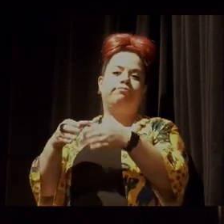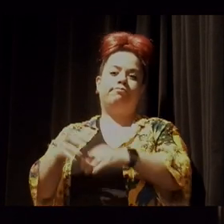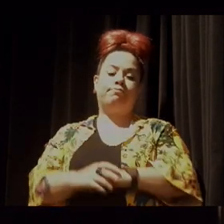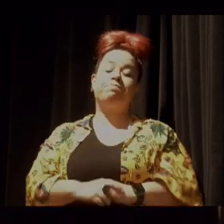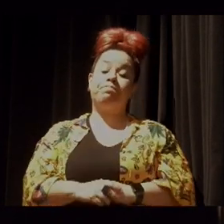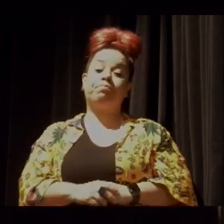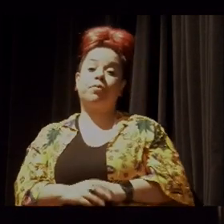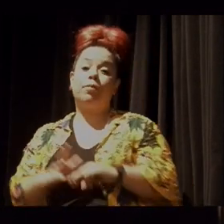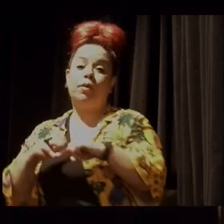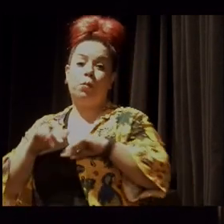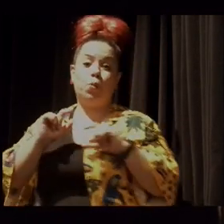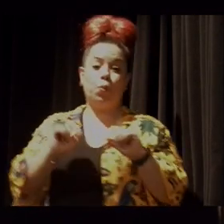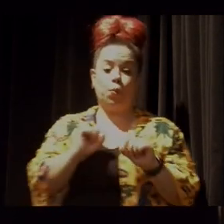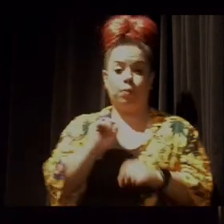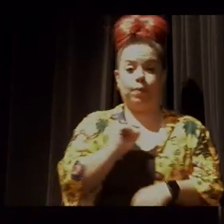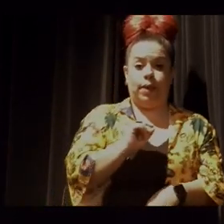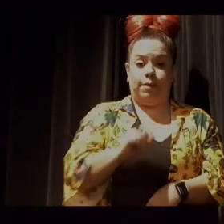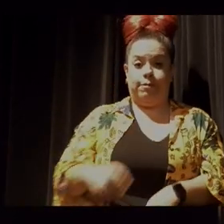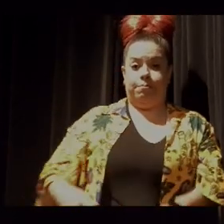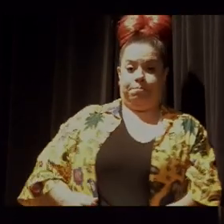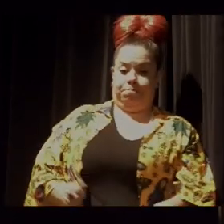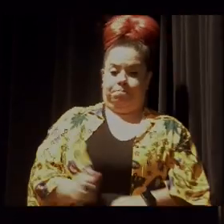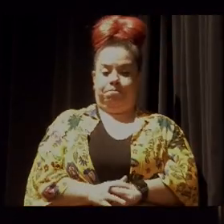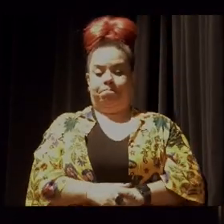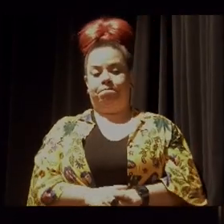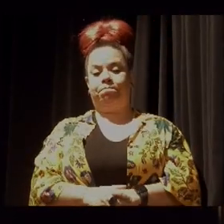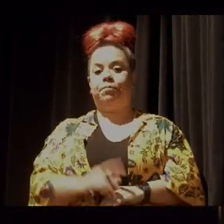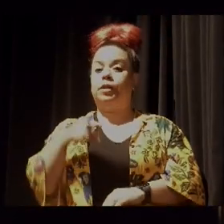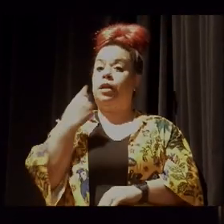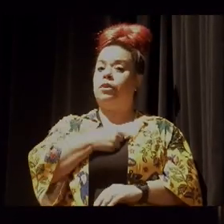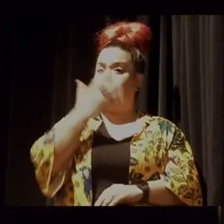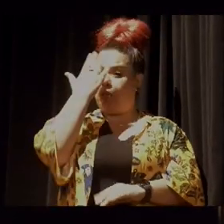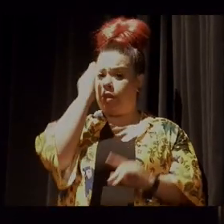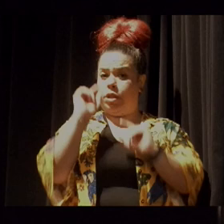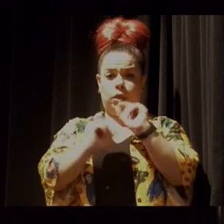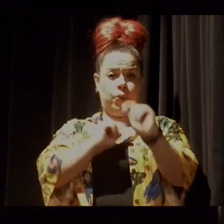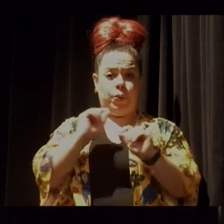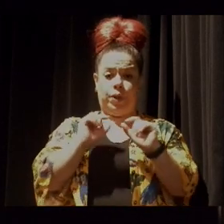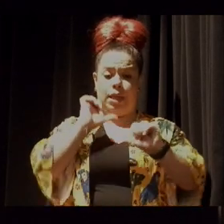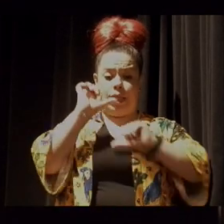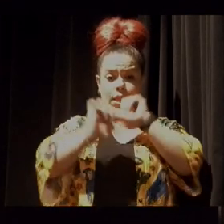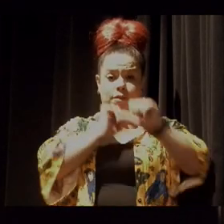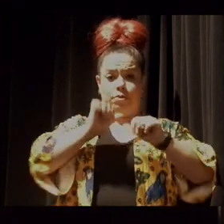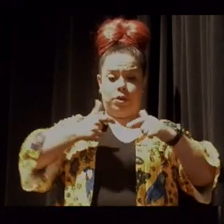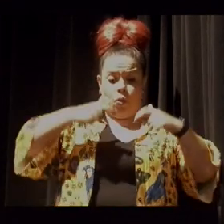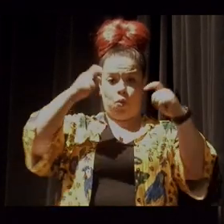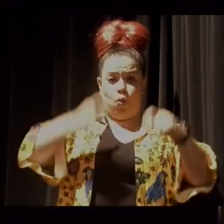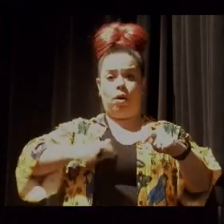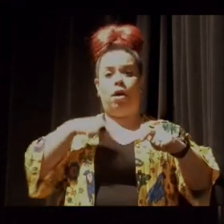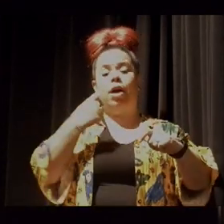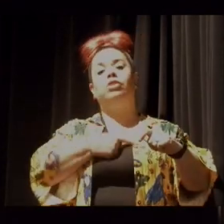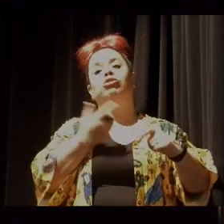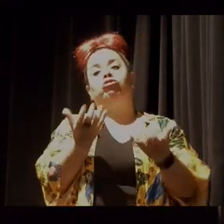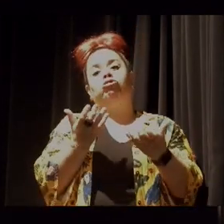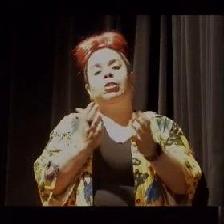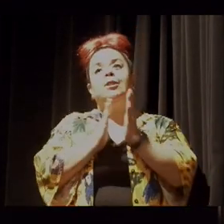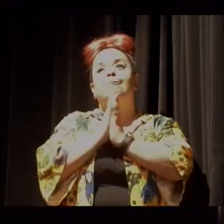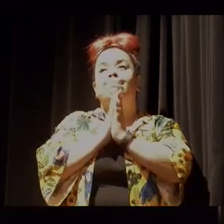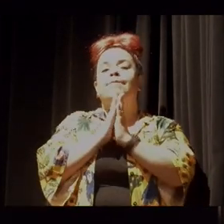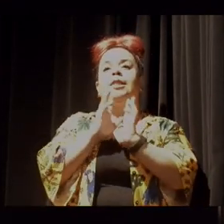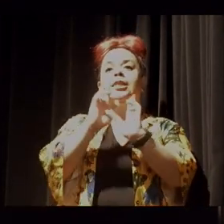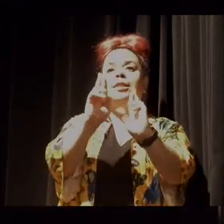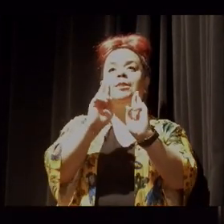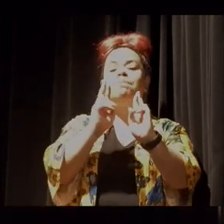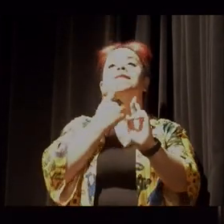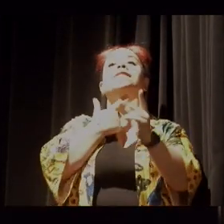justamente para a gente entender que a transformação para esse lugar que a gente espera que um dia a gente chegue